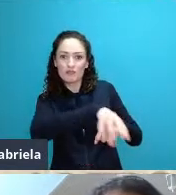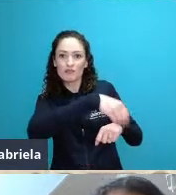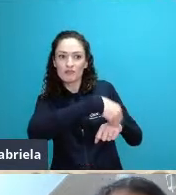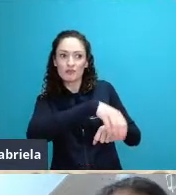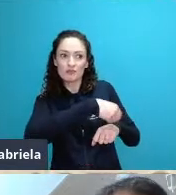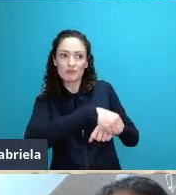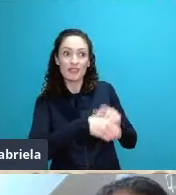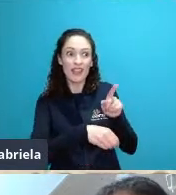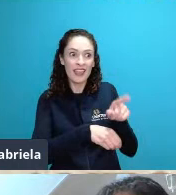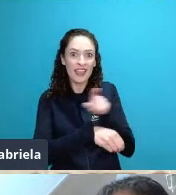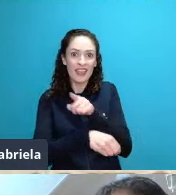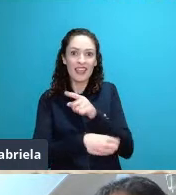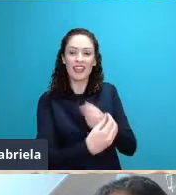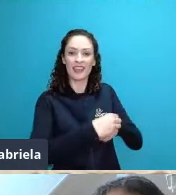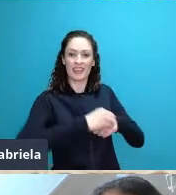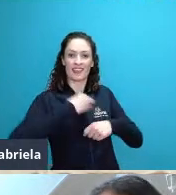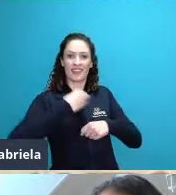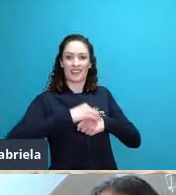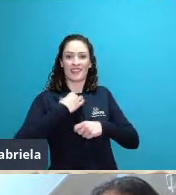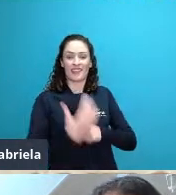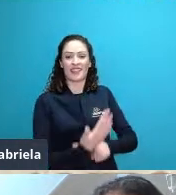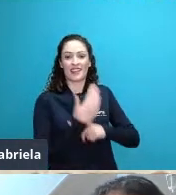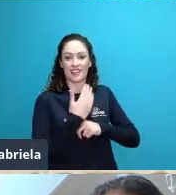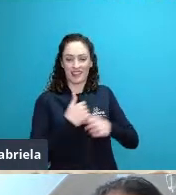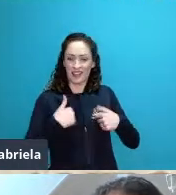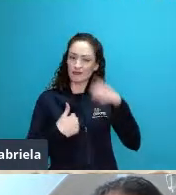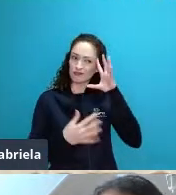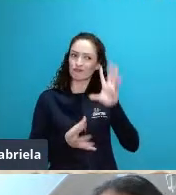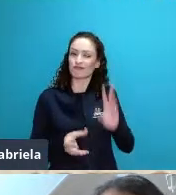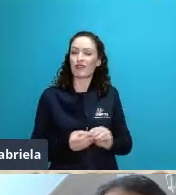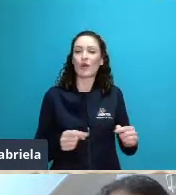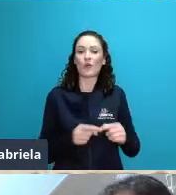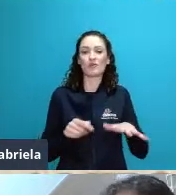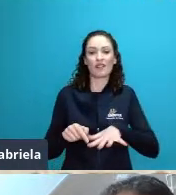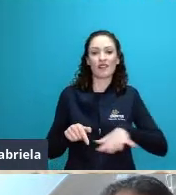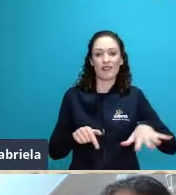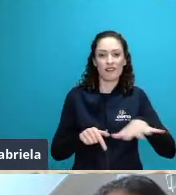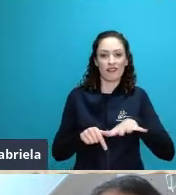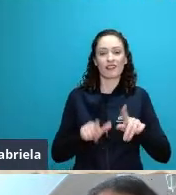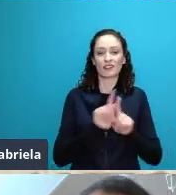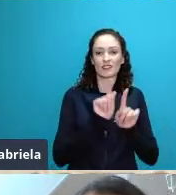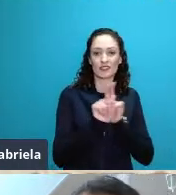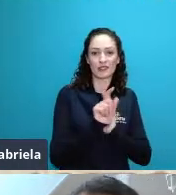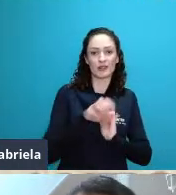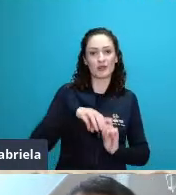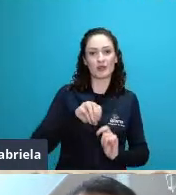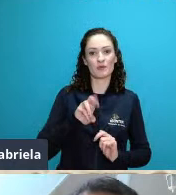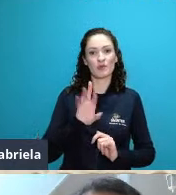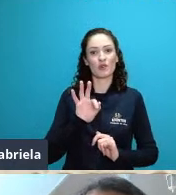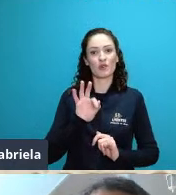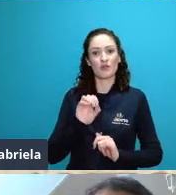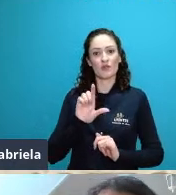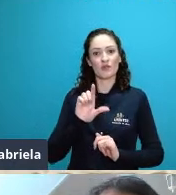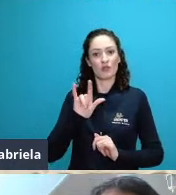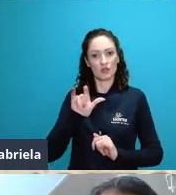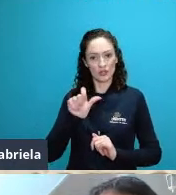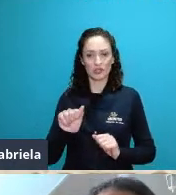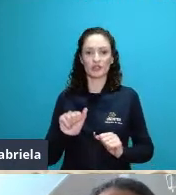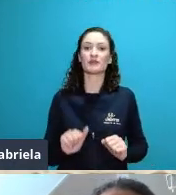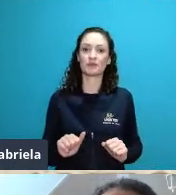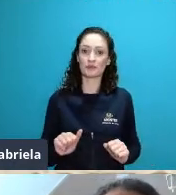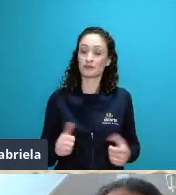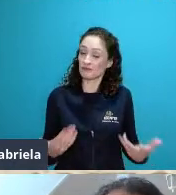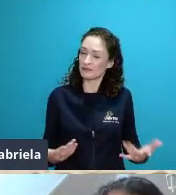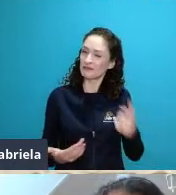meu modo de trabalhar a geomorfologia de pensar um pouco a geomorfologia então talvez o legado dele